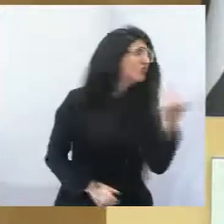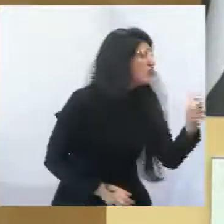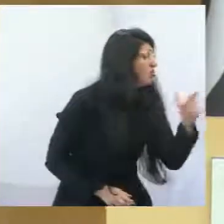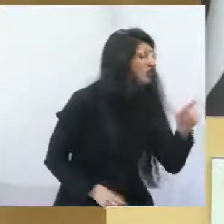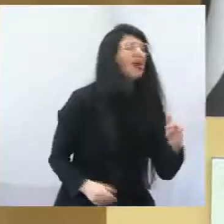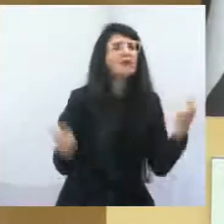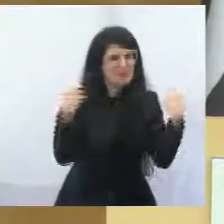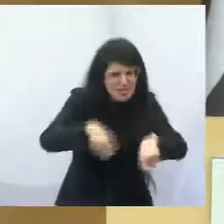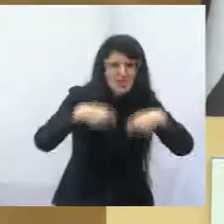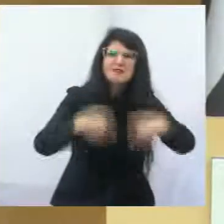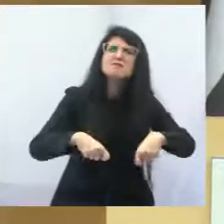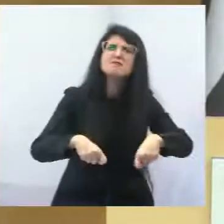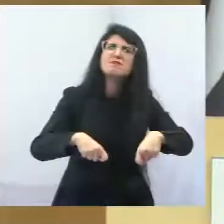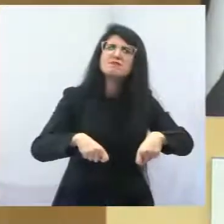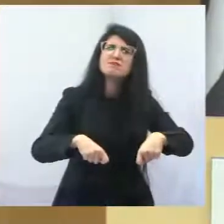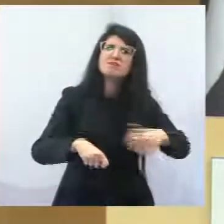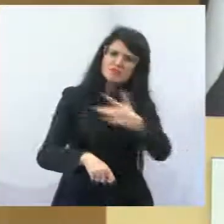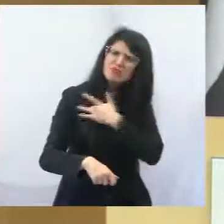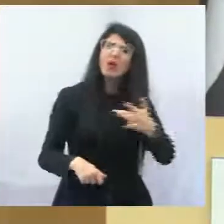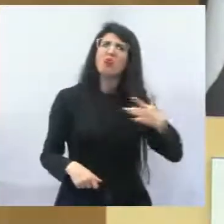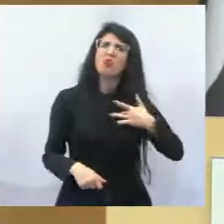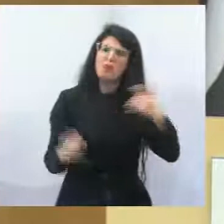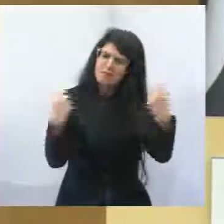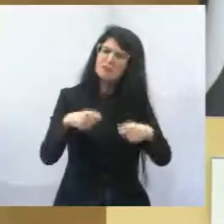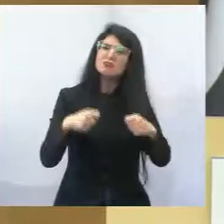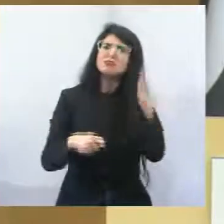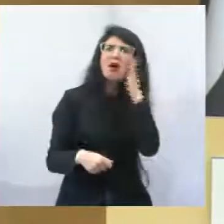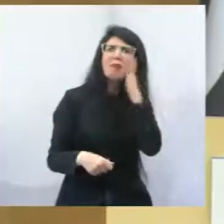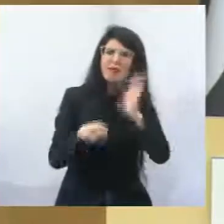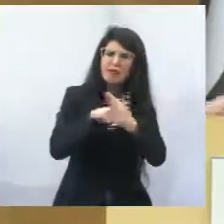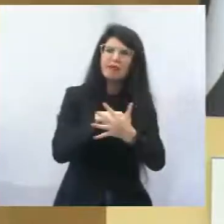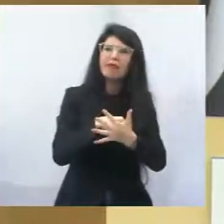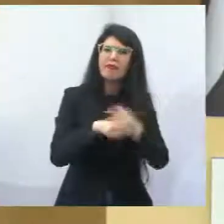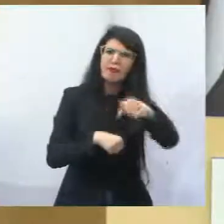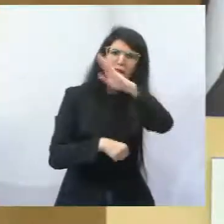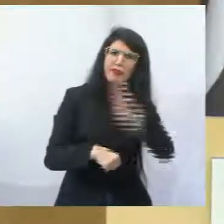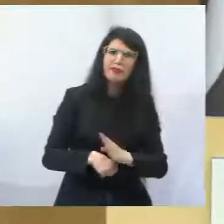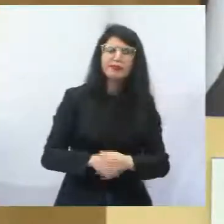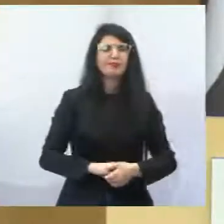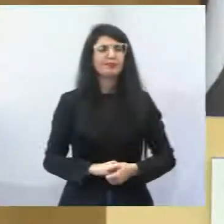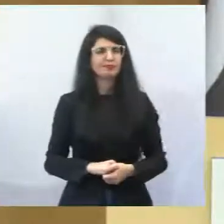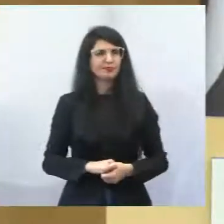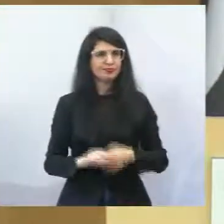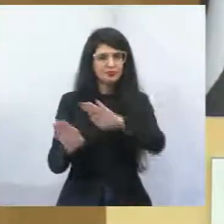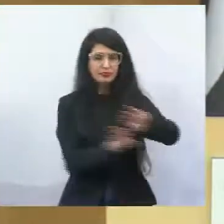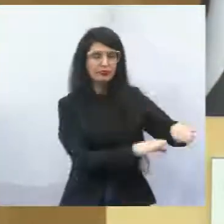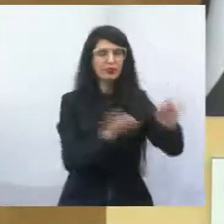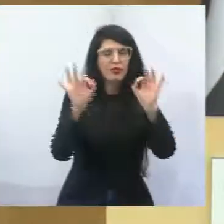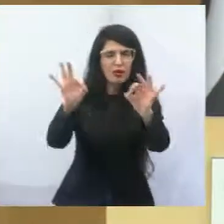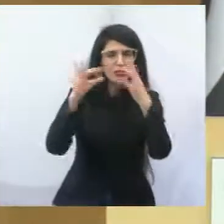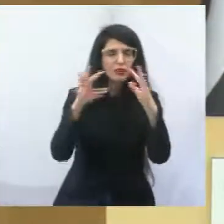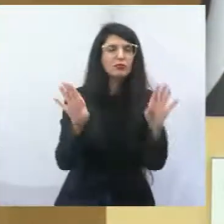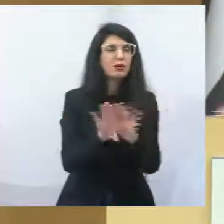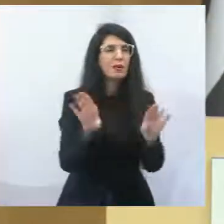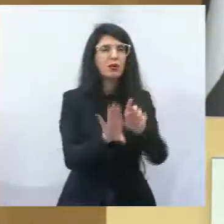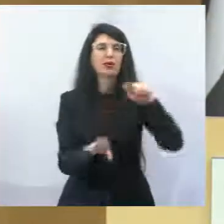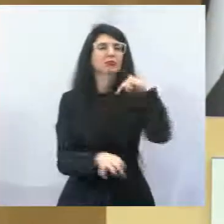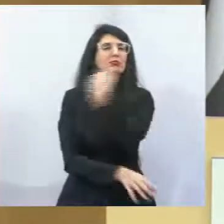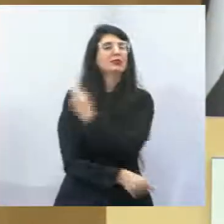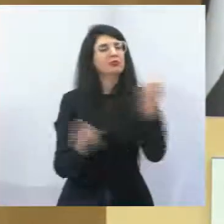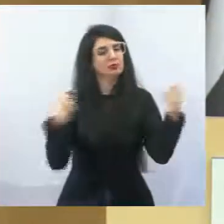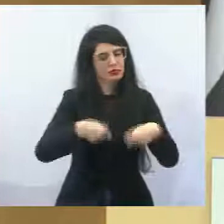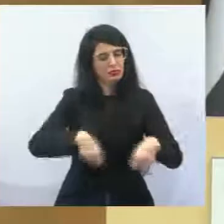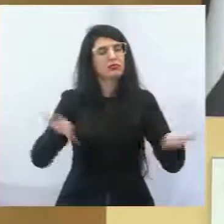melhor a saúde. E uma coisa que me chama bastante atenção é que nós vamos precisar também cobrar